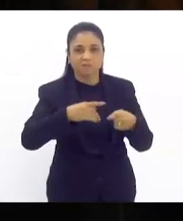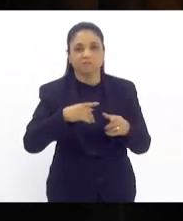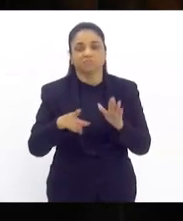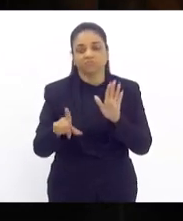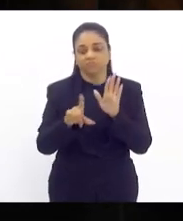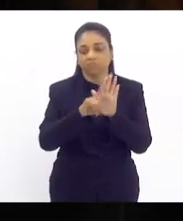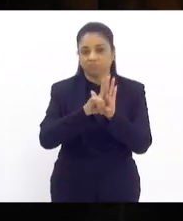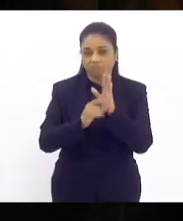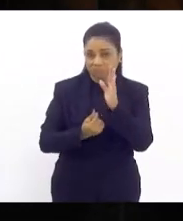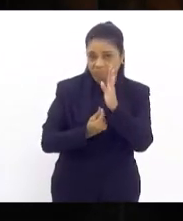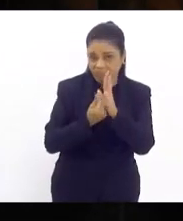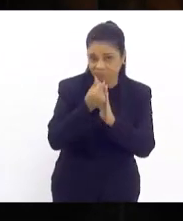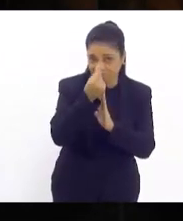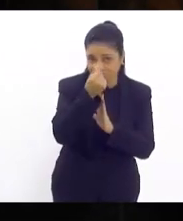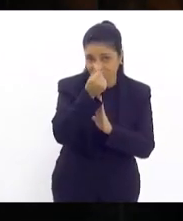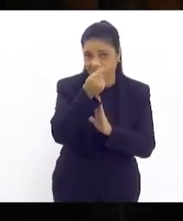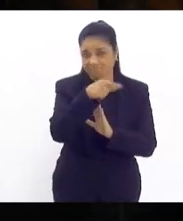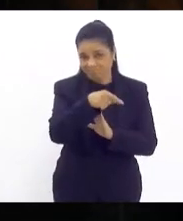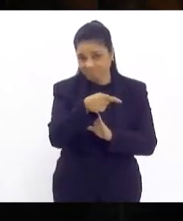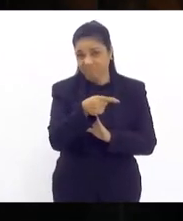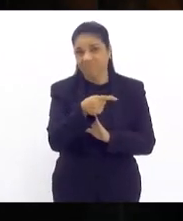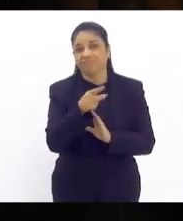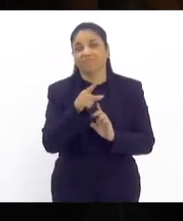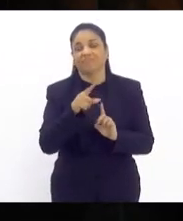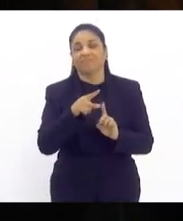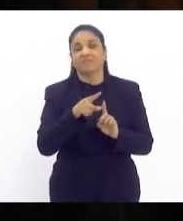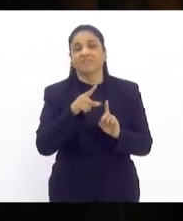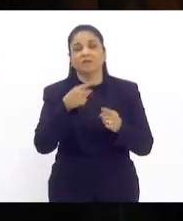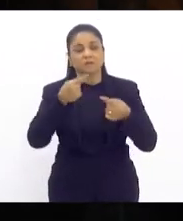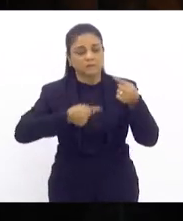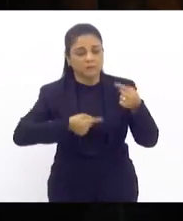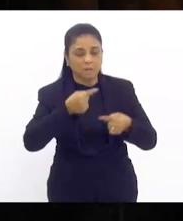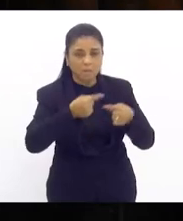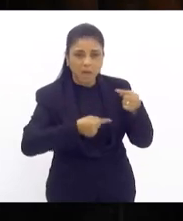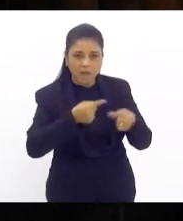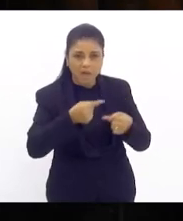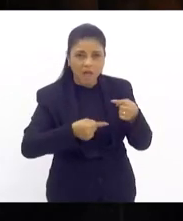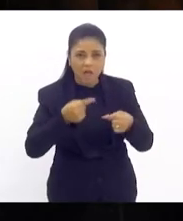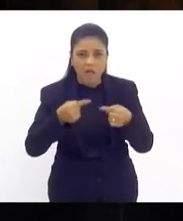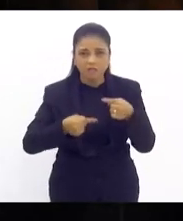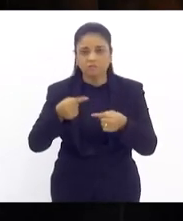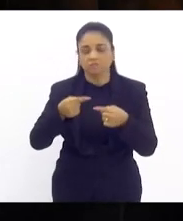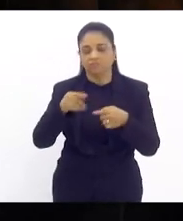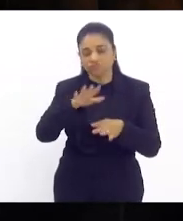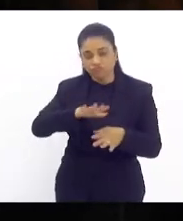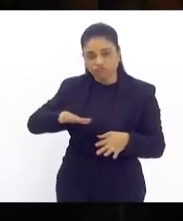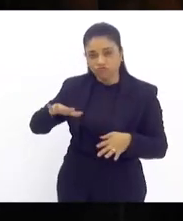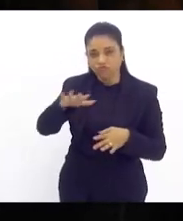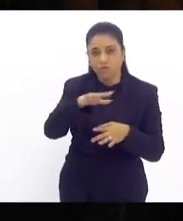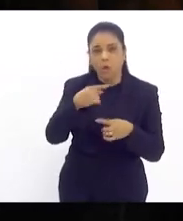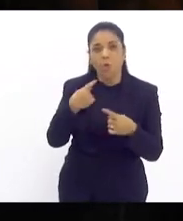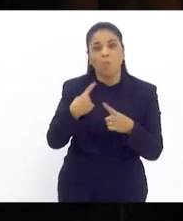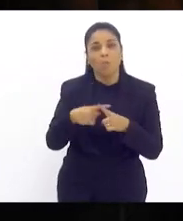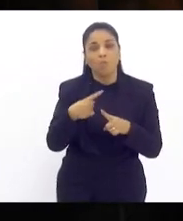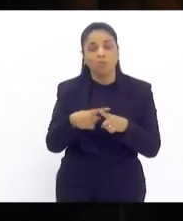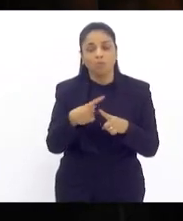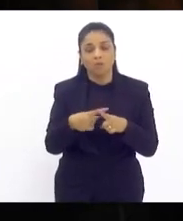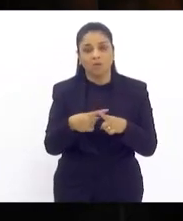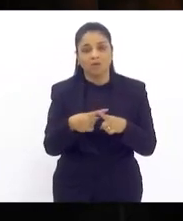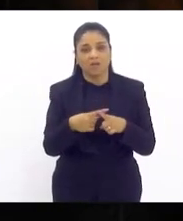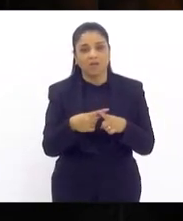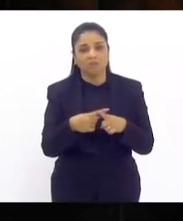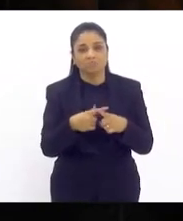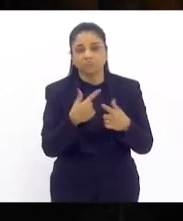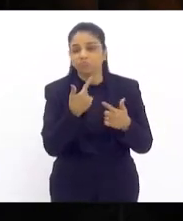e aí a gente teve esse debate um pouco mais genérico justamente porque não temos as